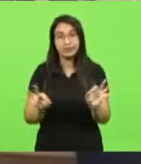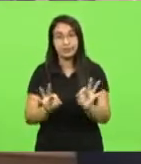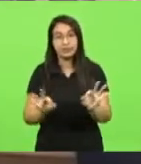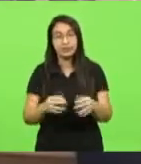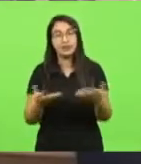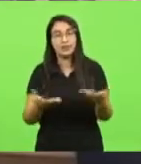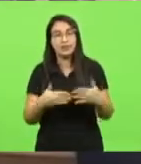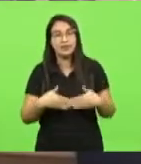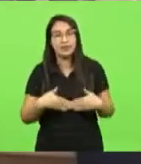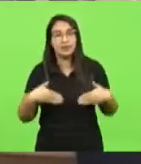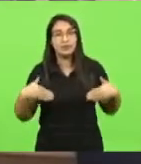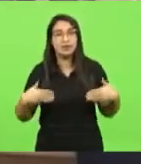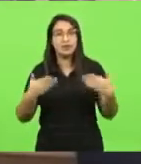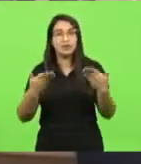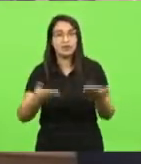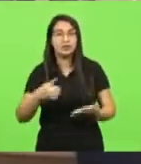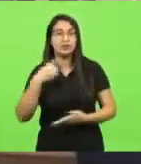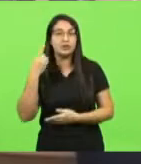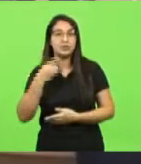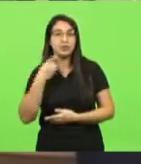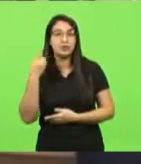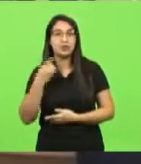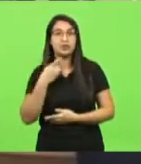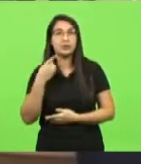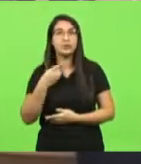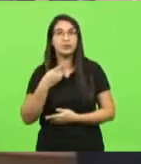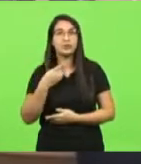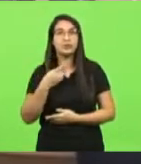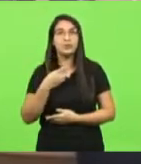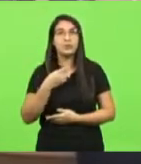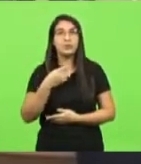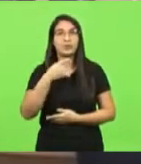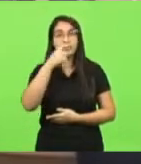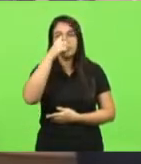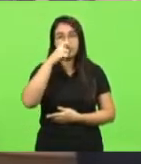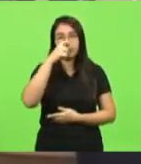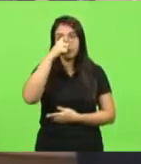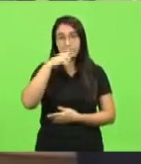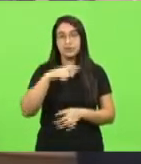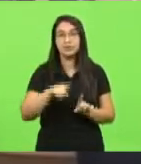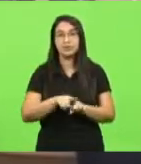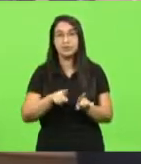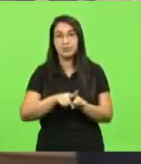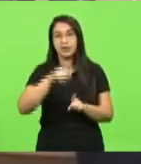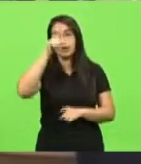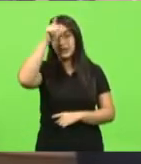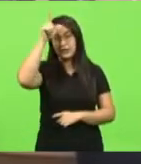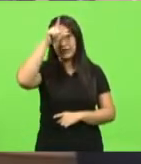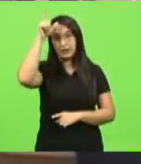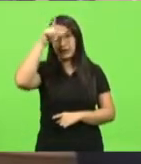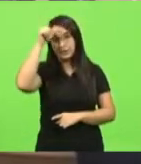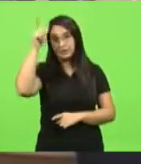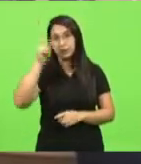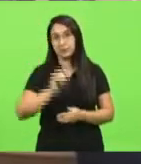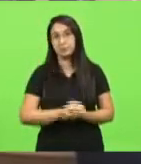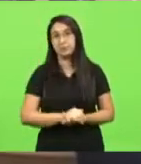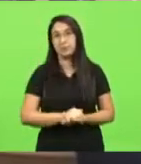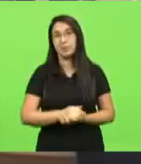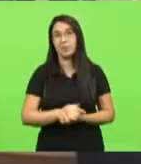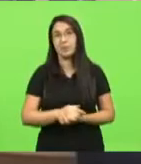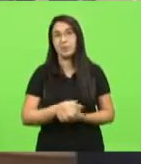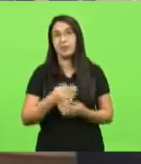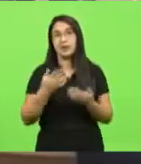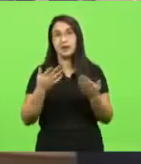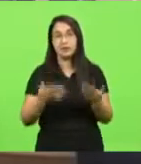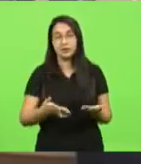ao deputado Maurício Cudilac ao deputado Sargento Lima policial civil deputado Maurício Cudilac policial militar Sargento